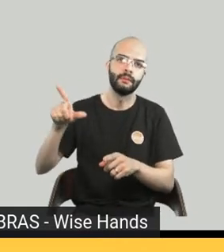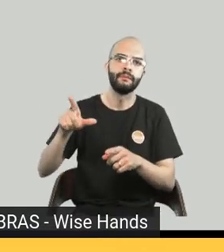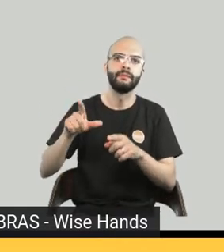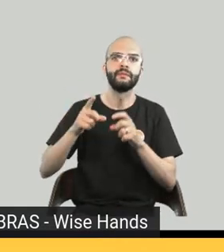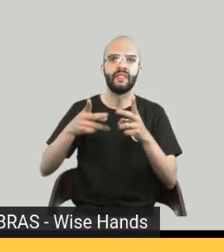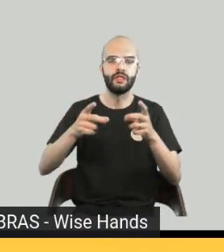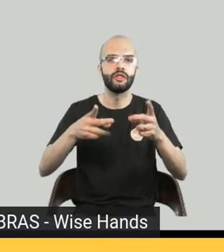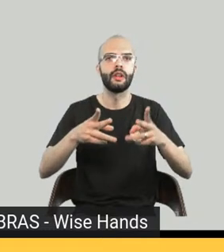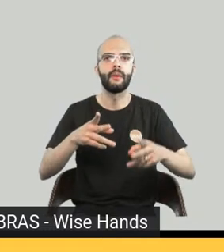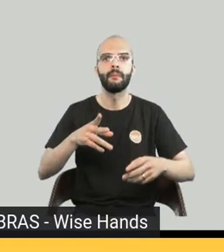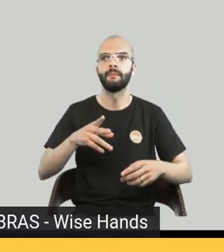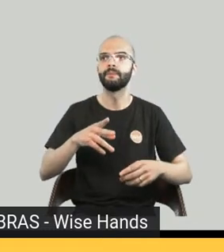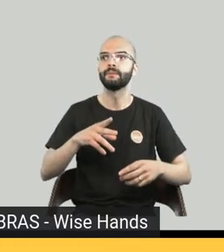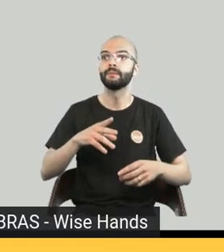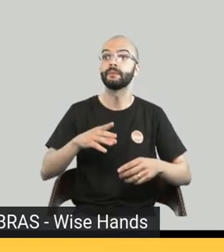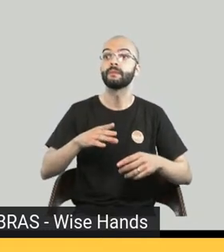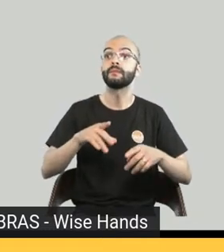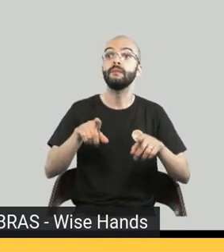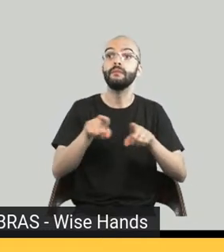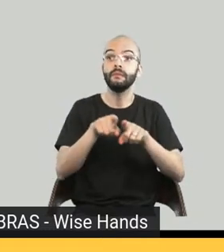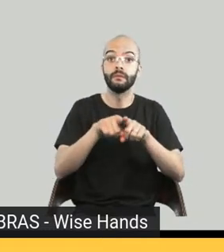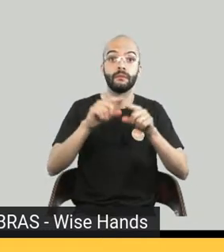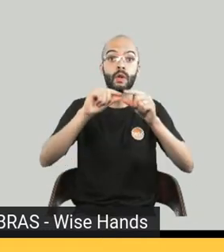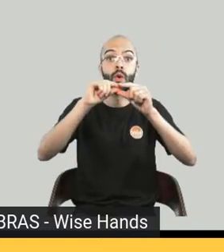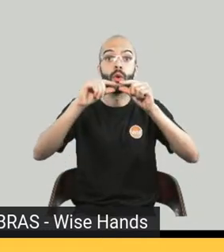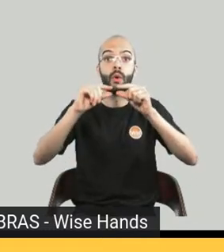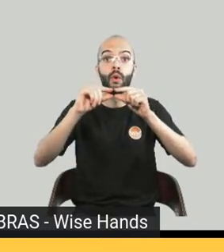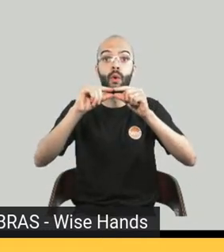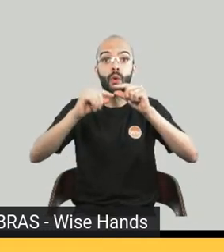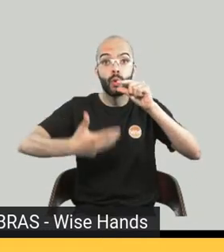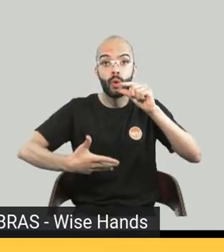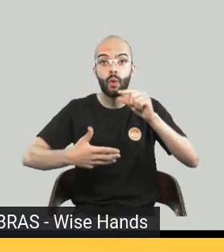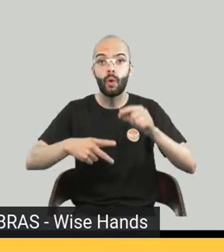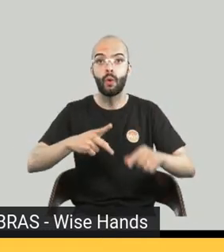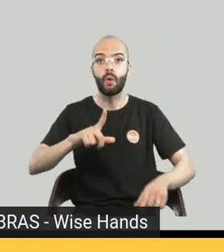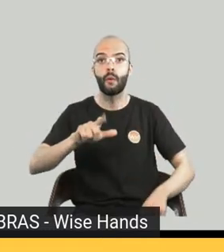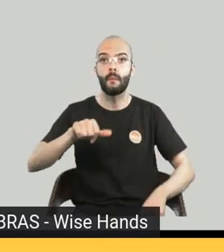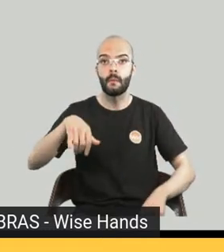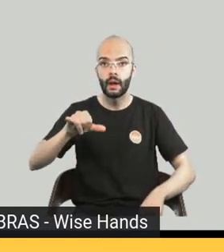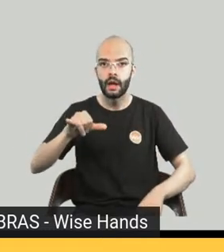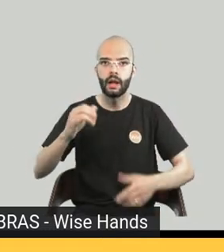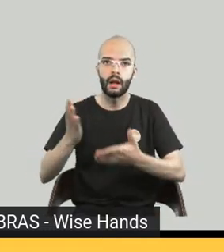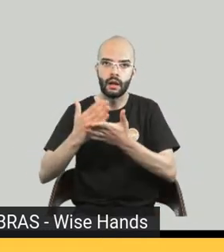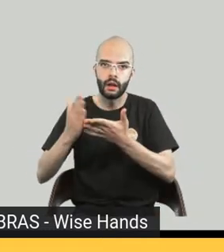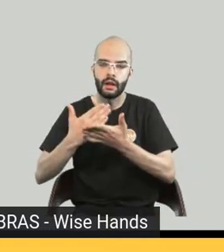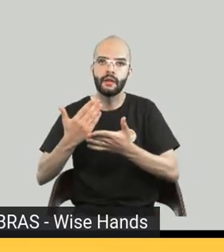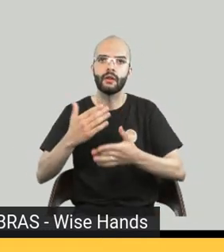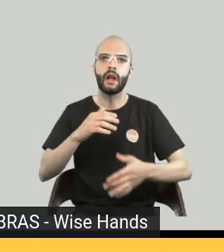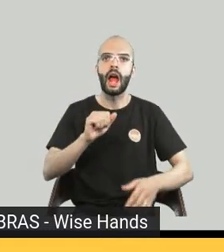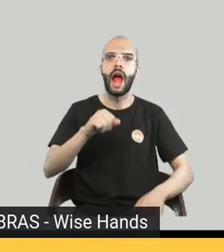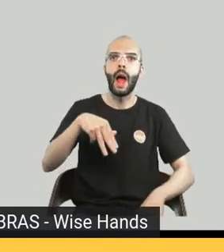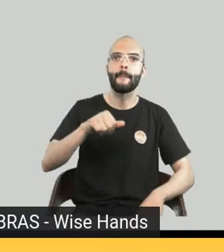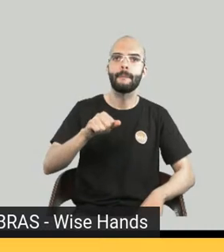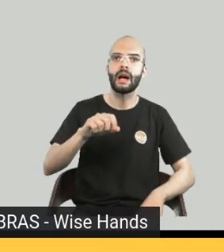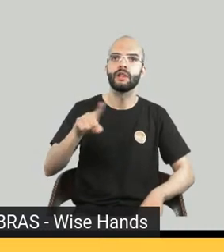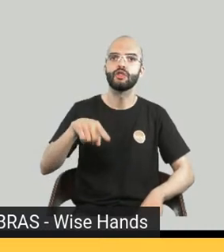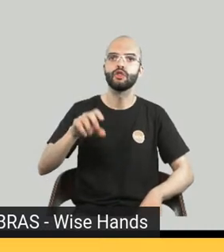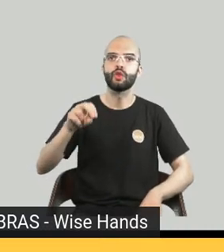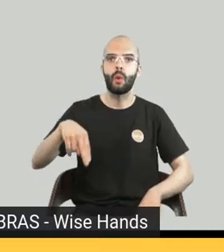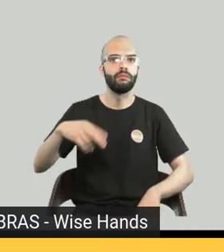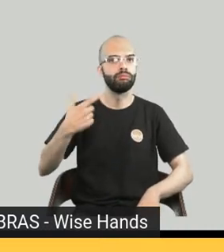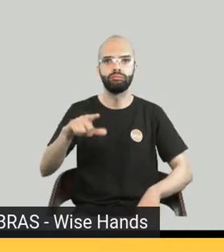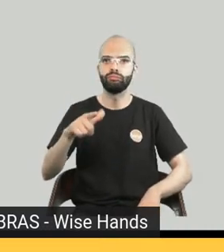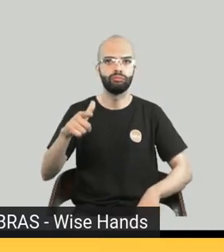Google Play Livros, Apple Books, a própria Amazon ainda não tinham presença aqui no Brasil. Nessa época tinha